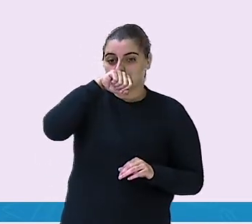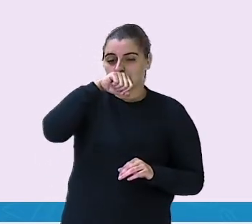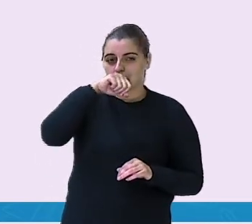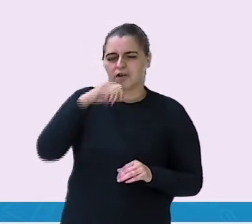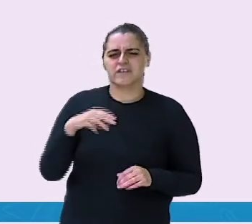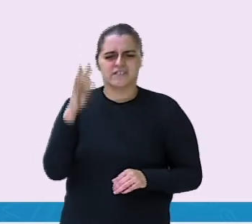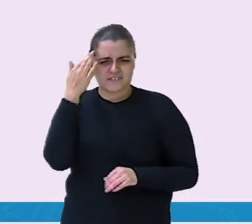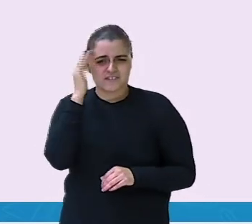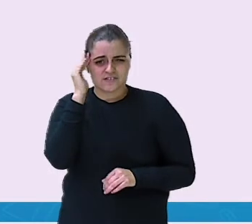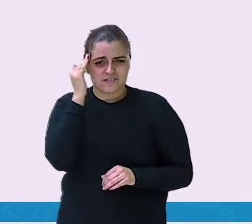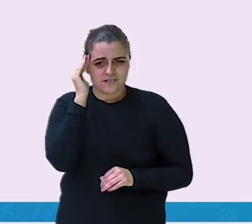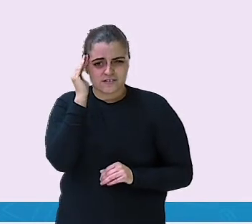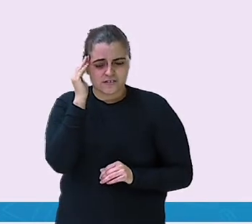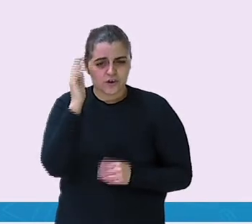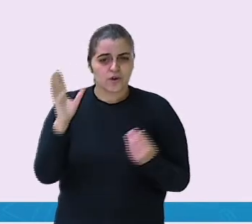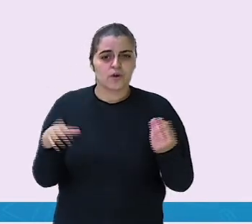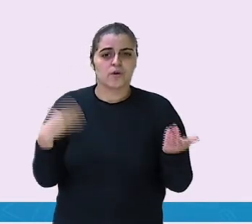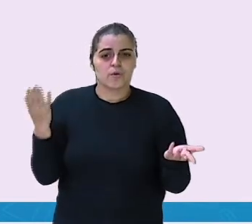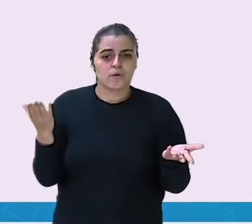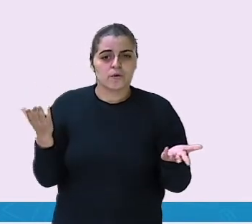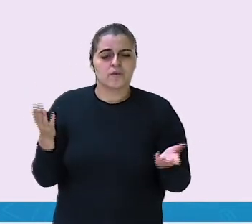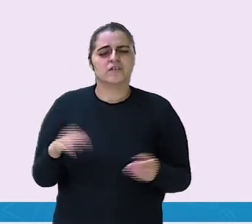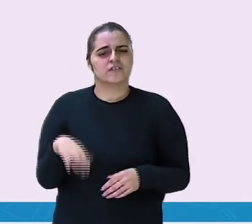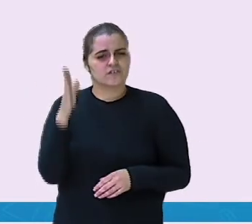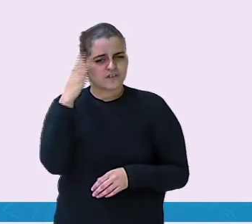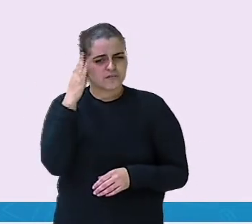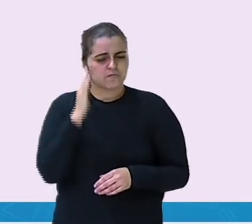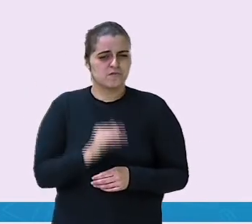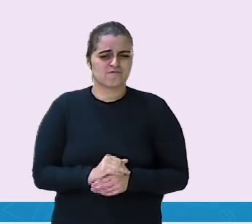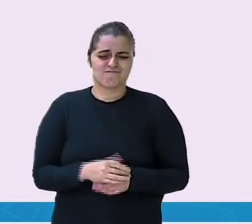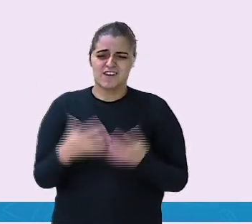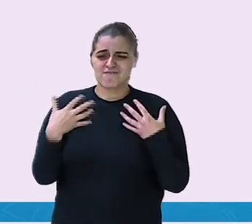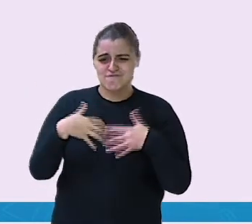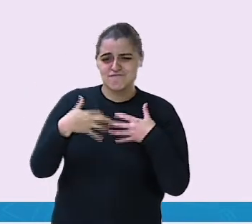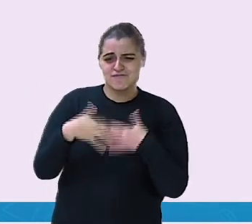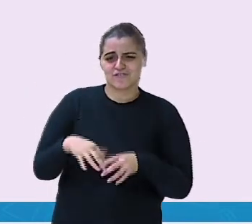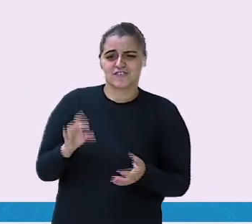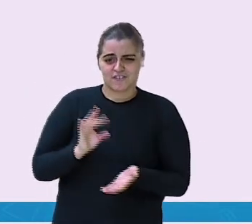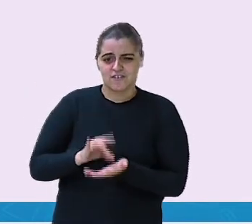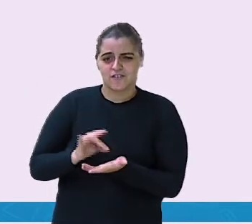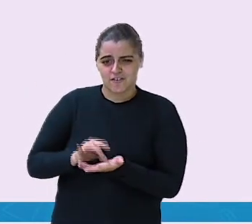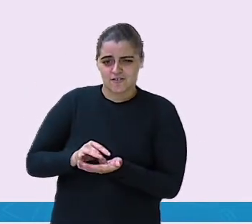fazendo hoje? E o que que ele vai fazer amanhã? Não dá para entender.